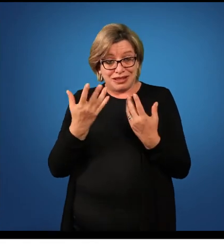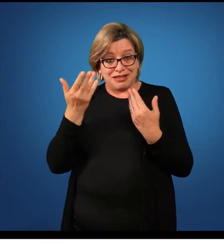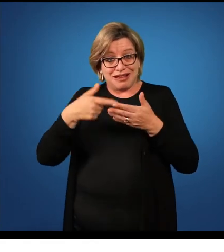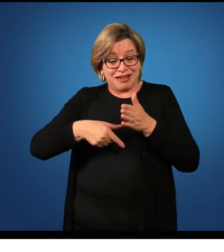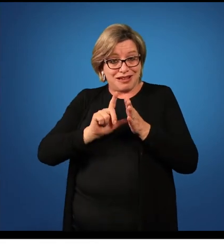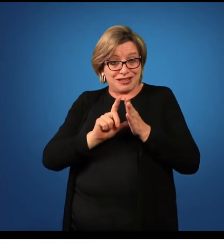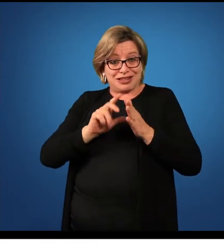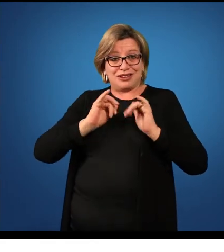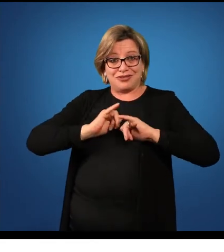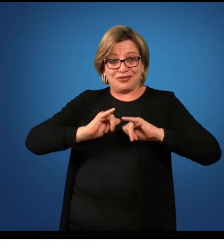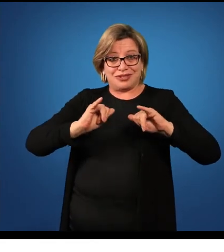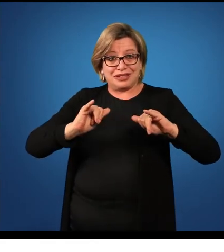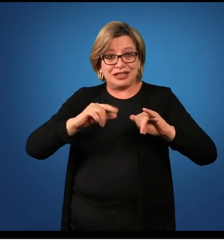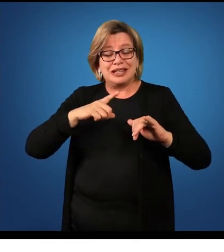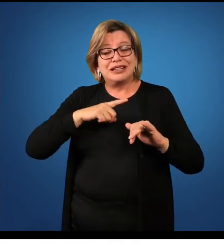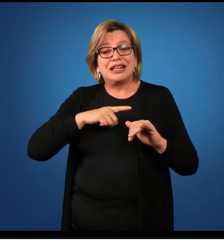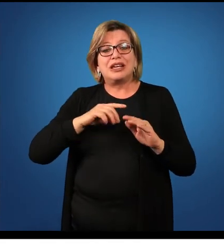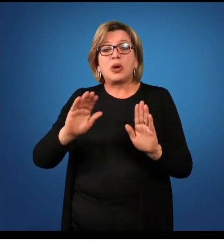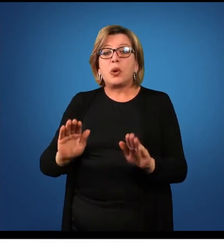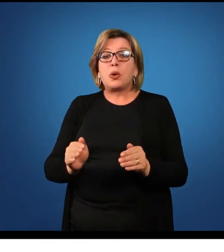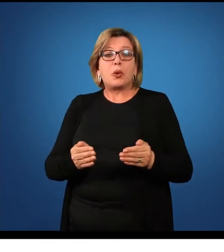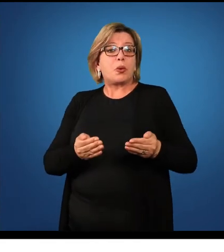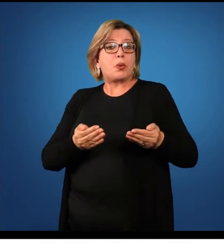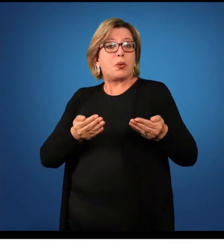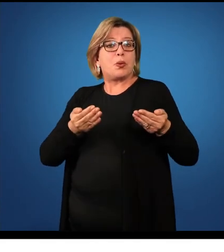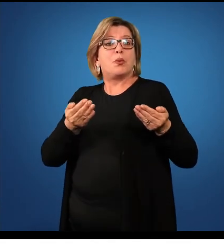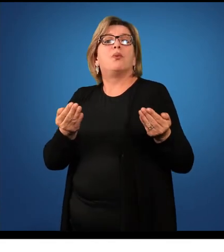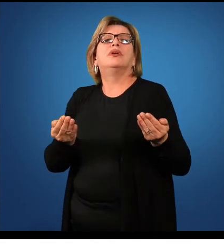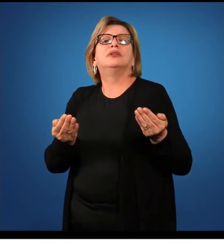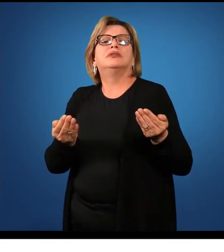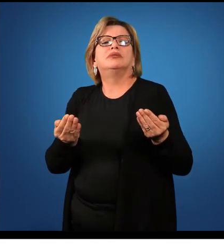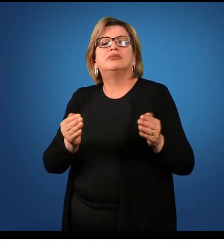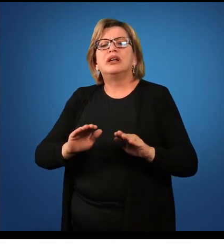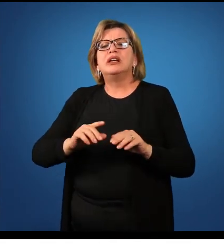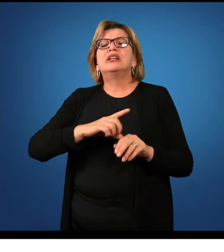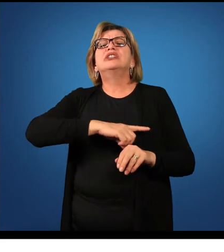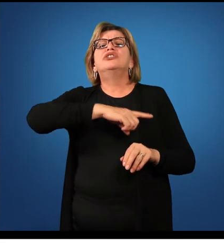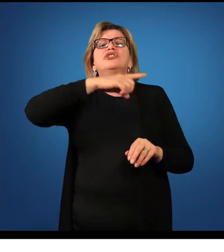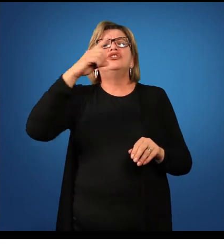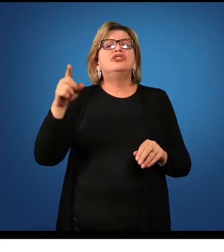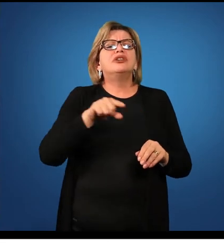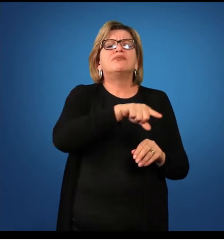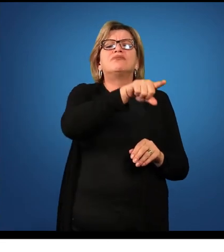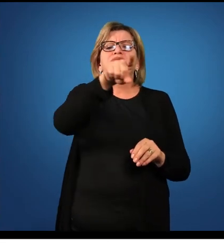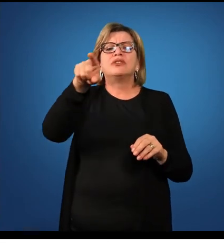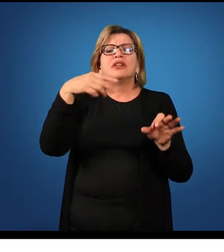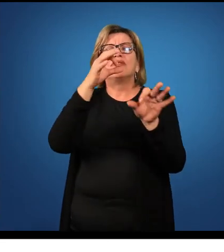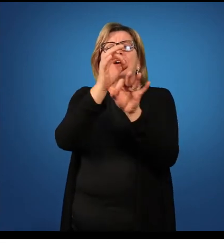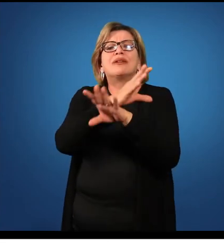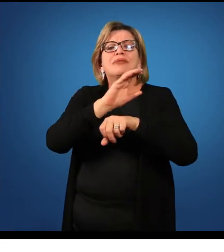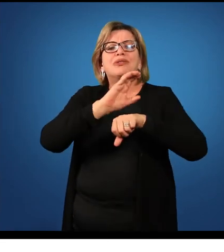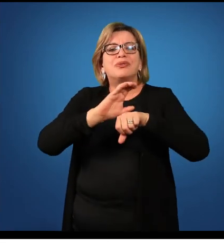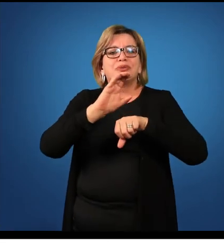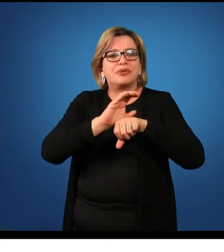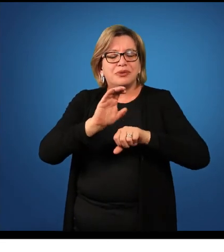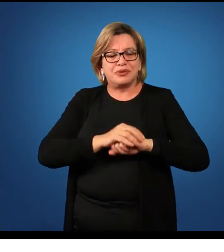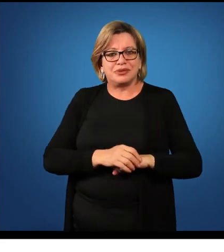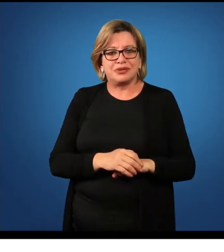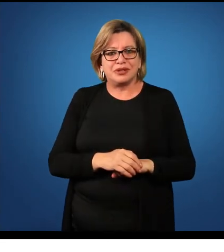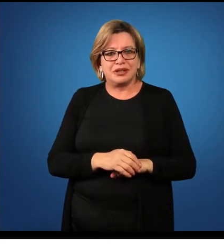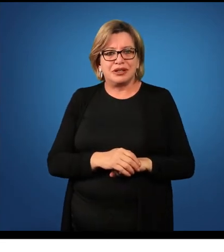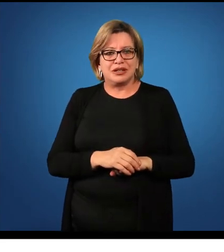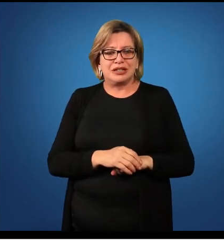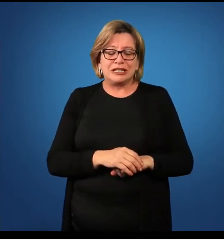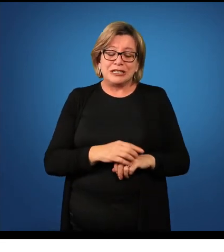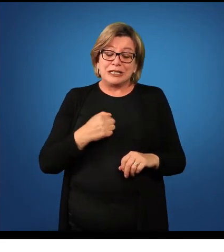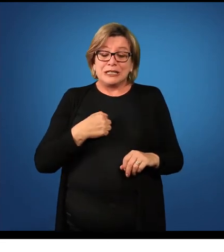você tem tempo quando, quando eu pergunto, quando é que vocês vão terminar o curso? Aí, o aluno responde, é,